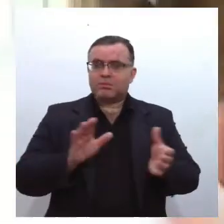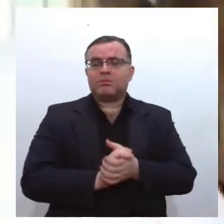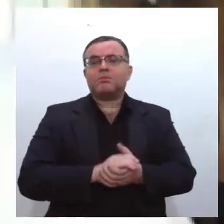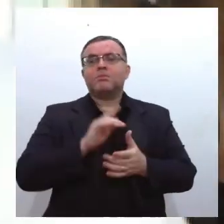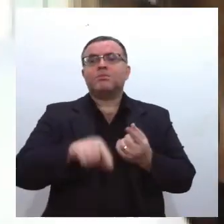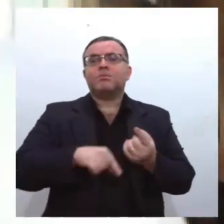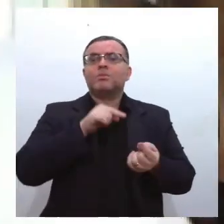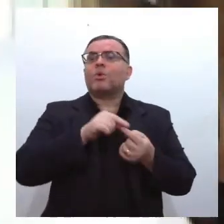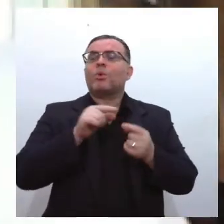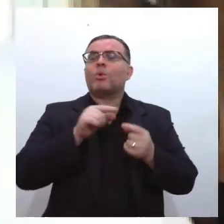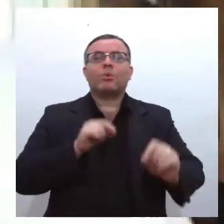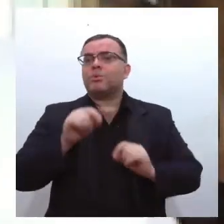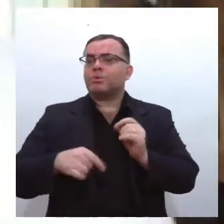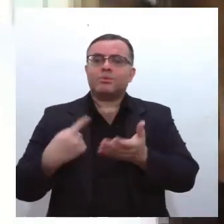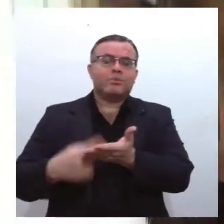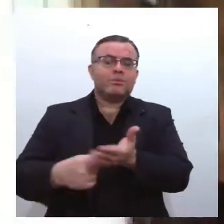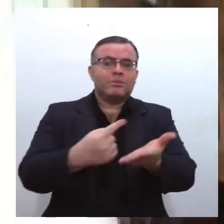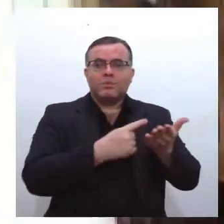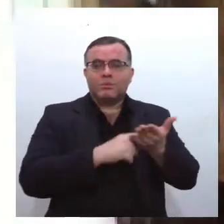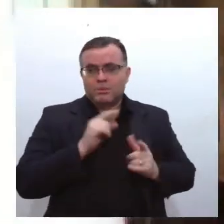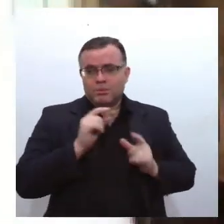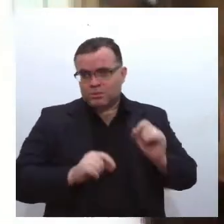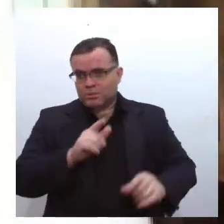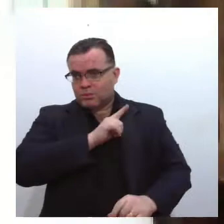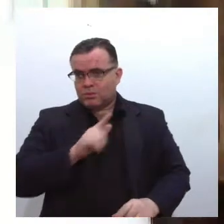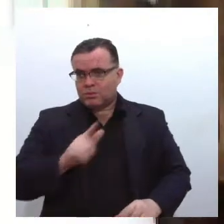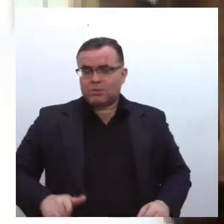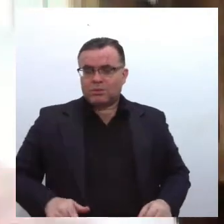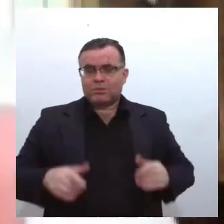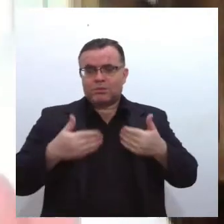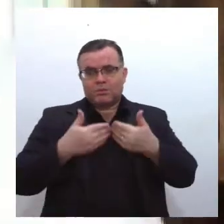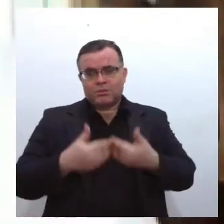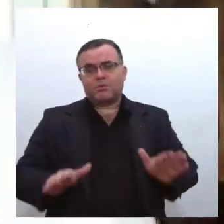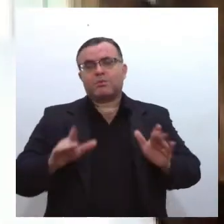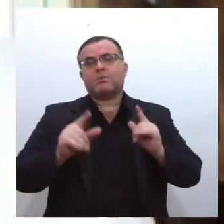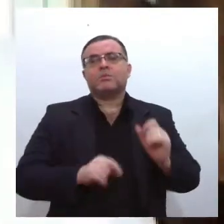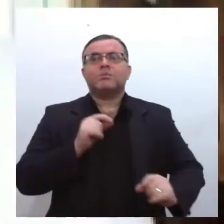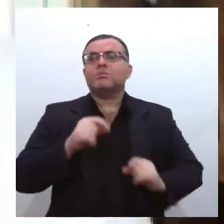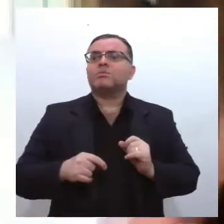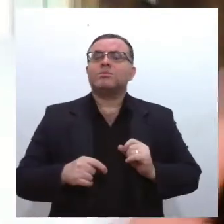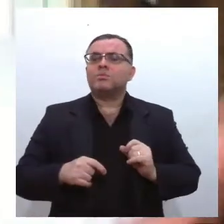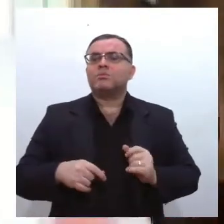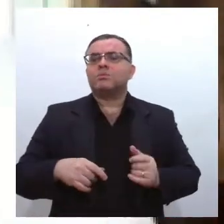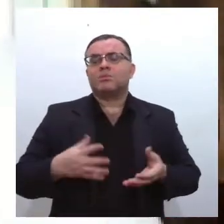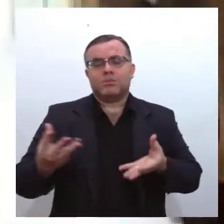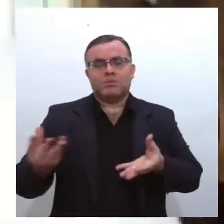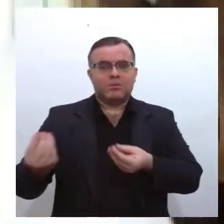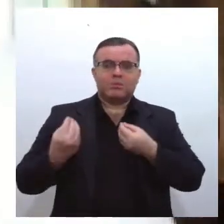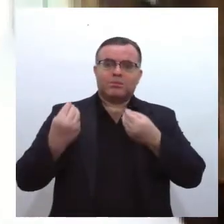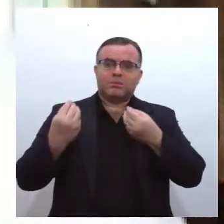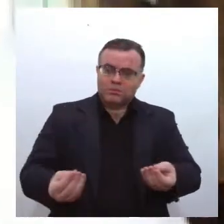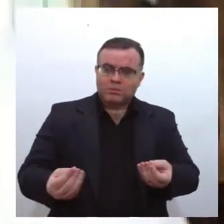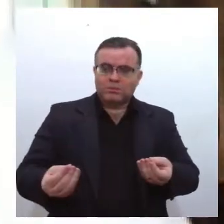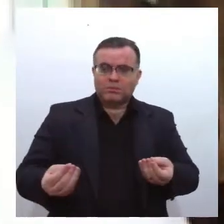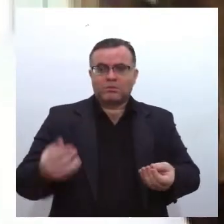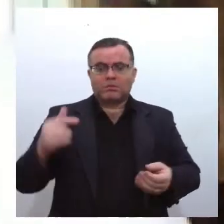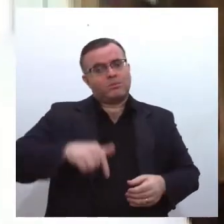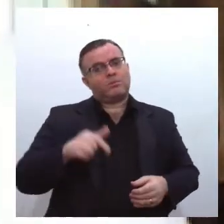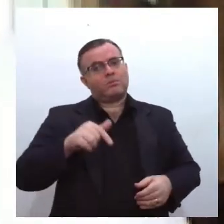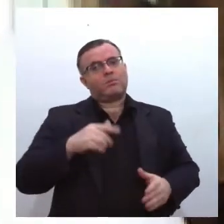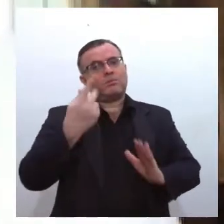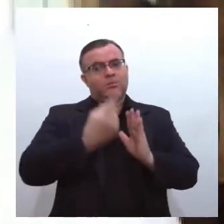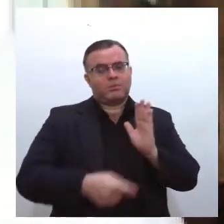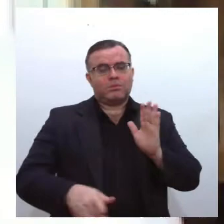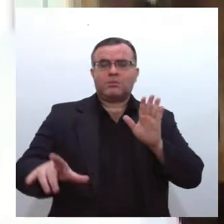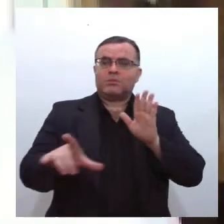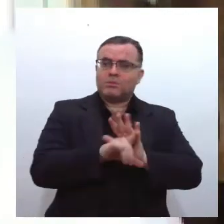possamos ir somando forças para que o governo tome a iniciativa de encaminhar para o Parlamento Sergipano, para a nossa casa, o projeto de